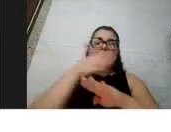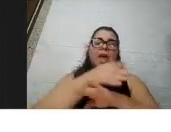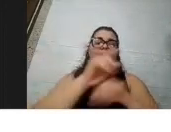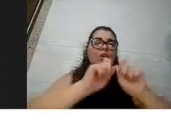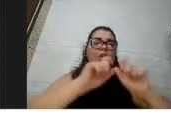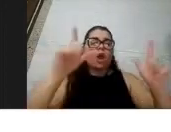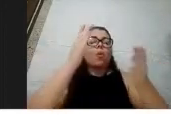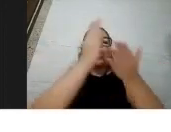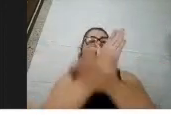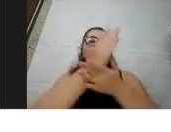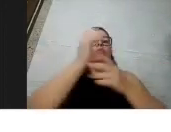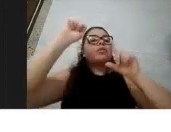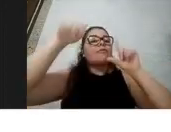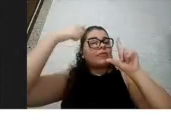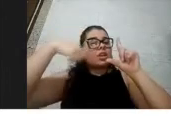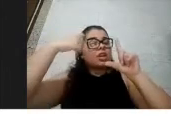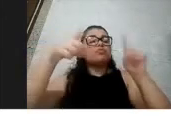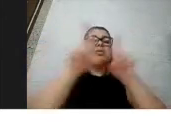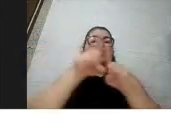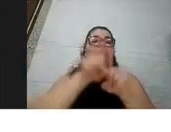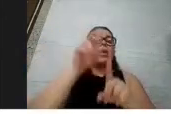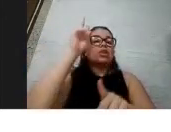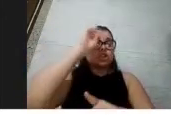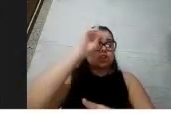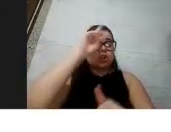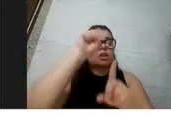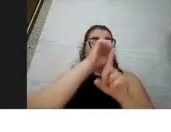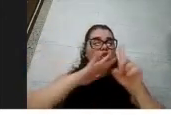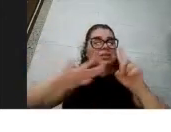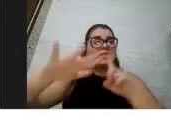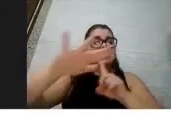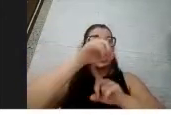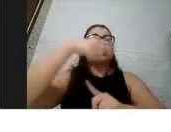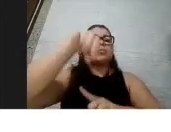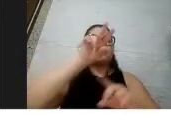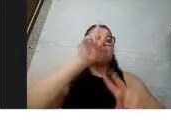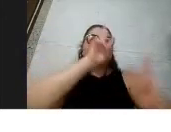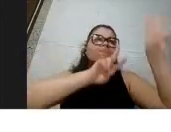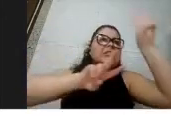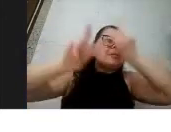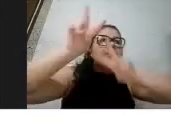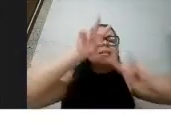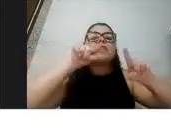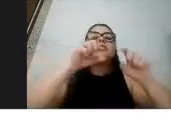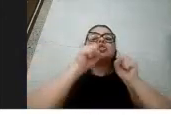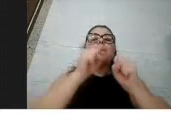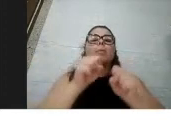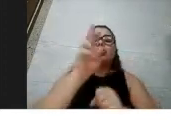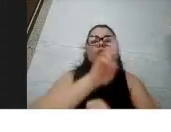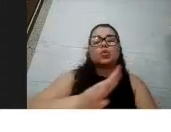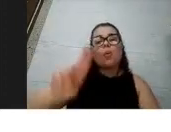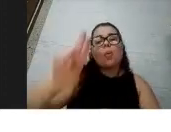falam sobre essa questão do uso da máscara, que eu acho legal, que pode ser utilizado com as pessoas com